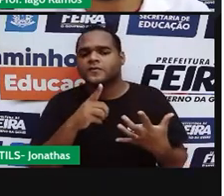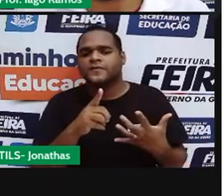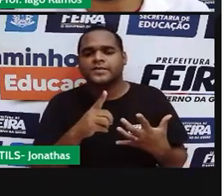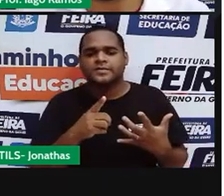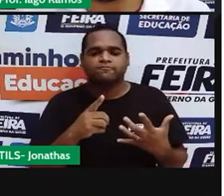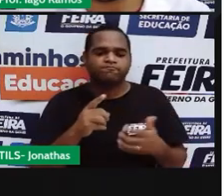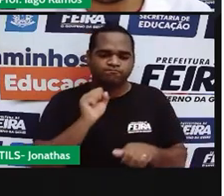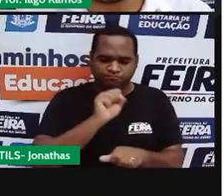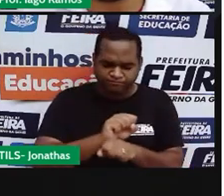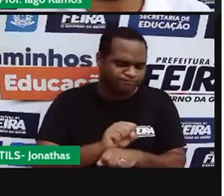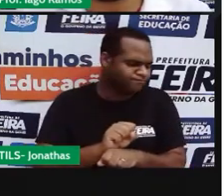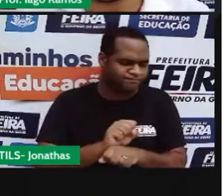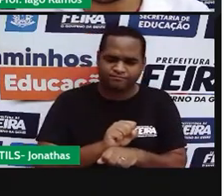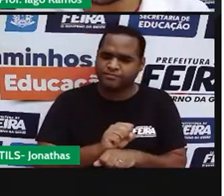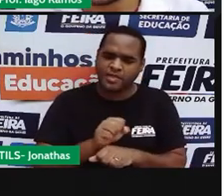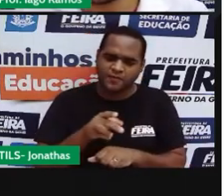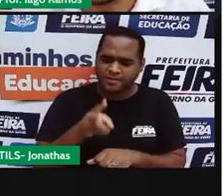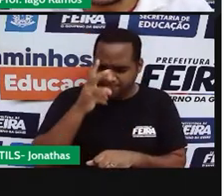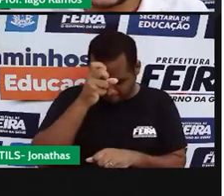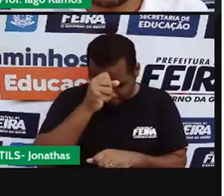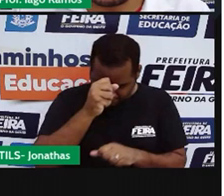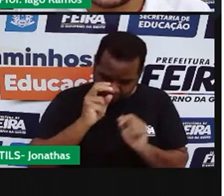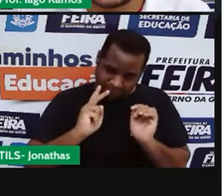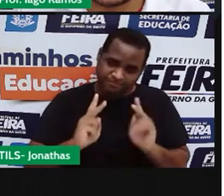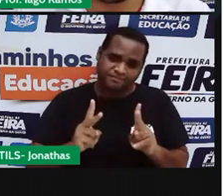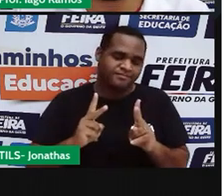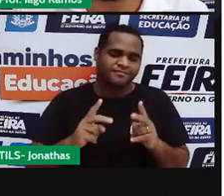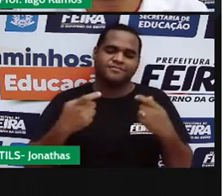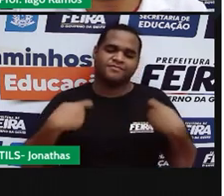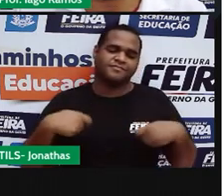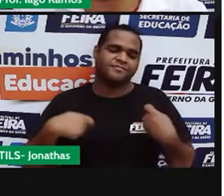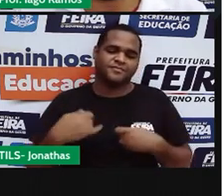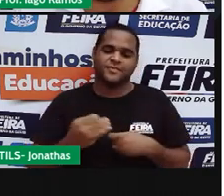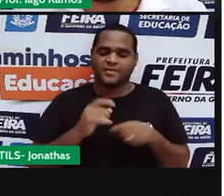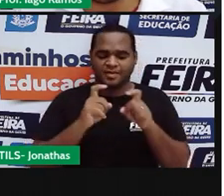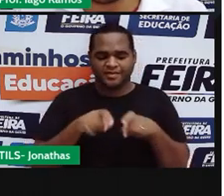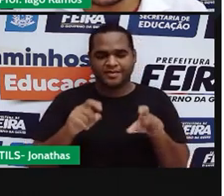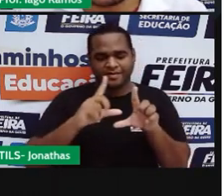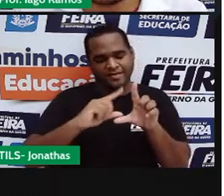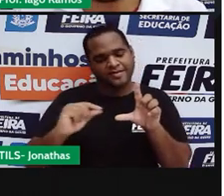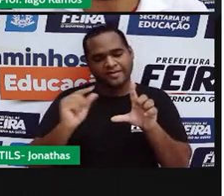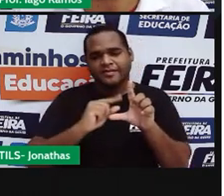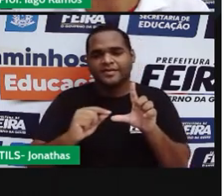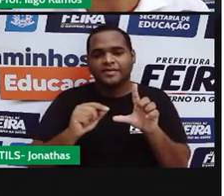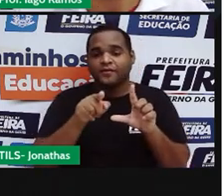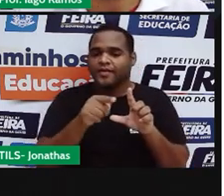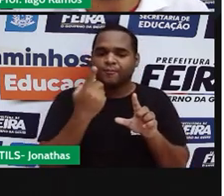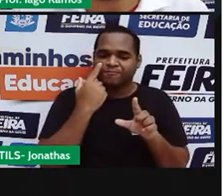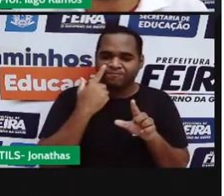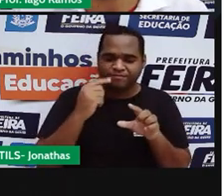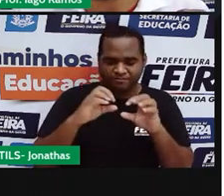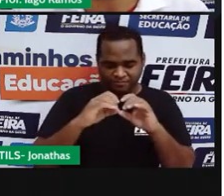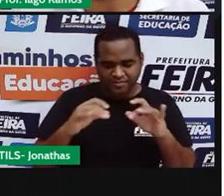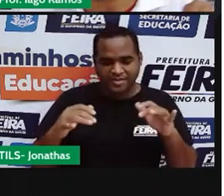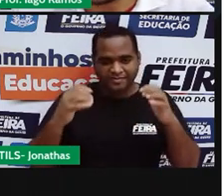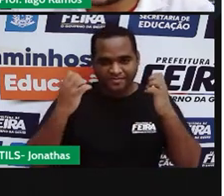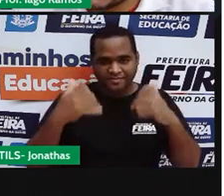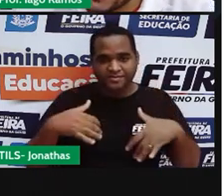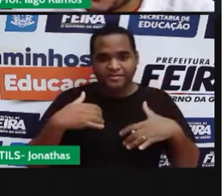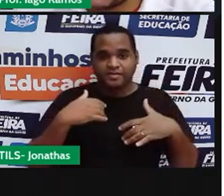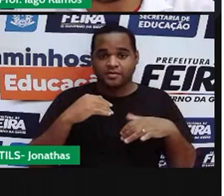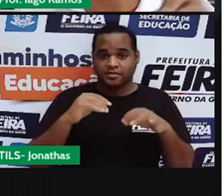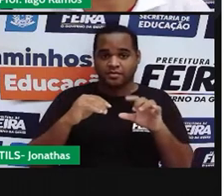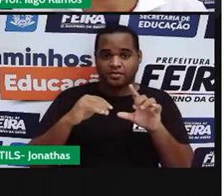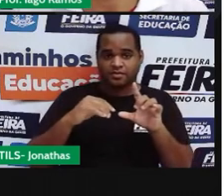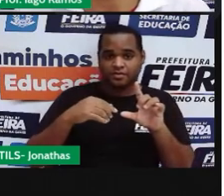aqui, você pode continuar aprendendo isso e é por isso que no link da descrição dessa aula aliás, na